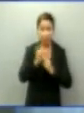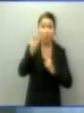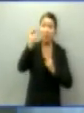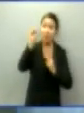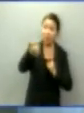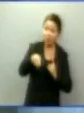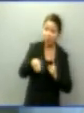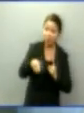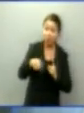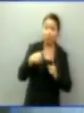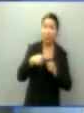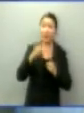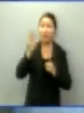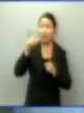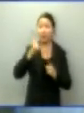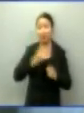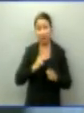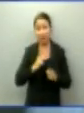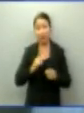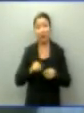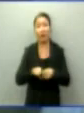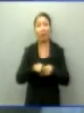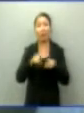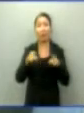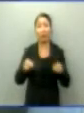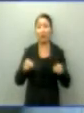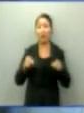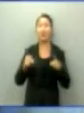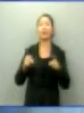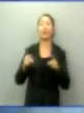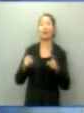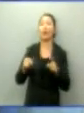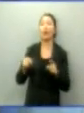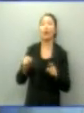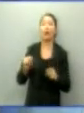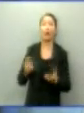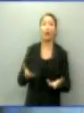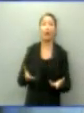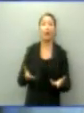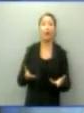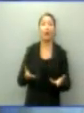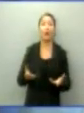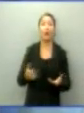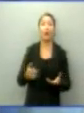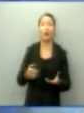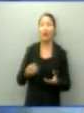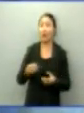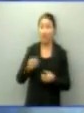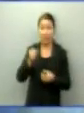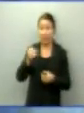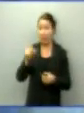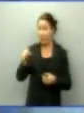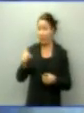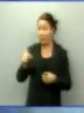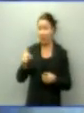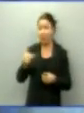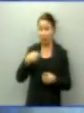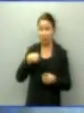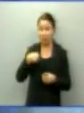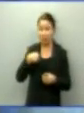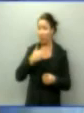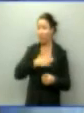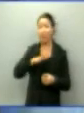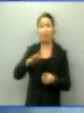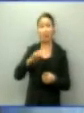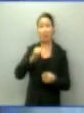simplesmente para criar uma corrente de assistencialismo, você chegar ali, oferecer, digamos, uma esmola ao cidadão para que